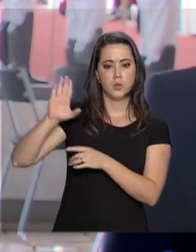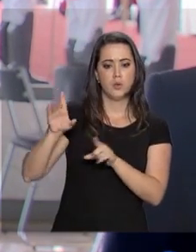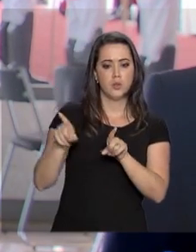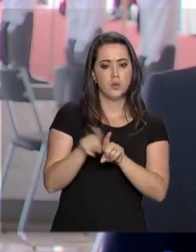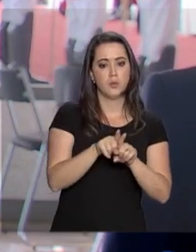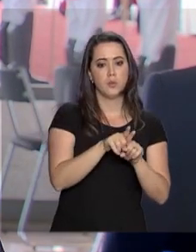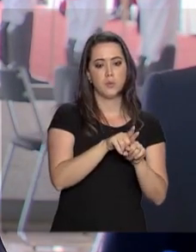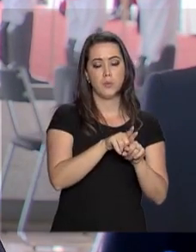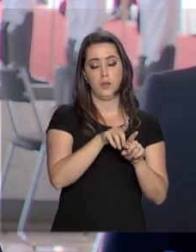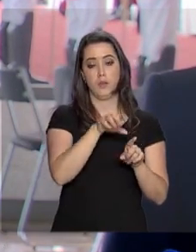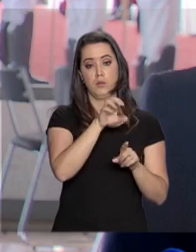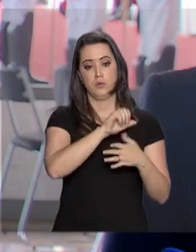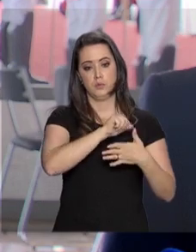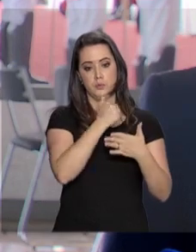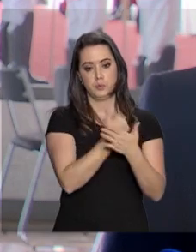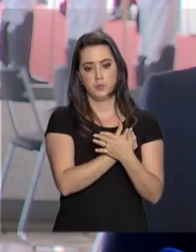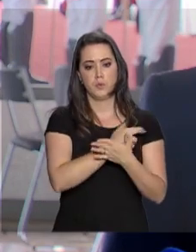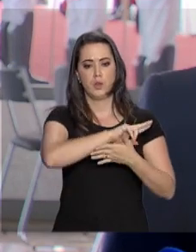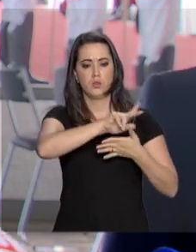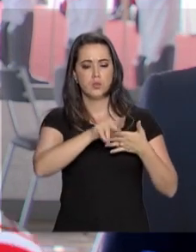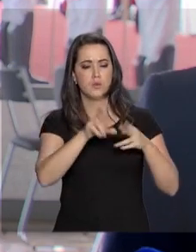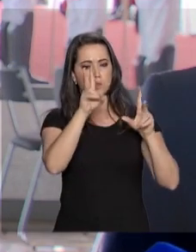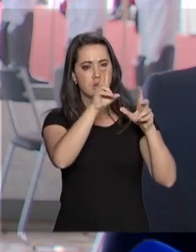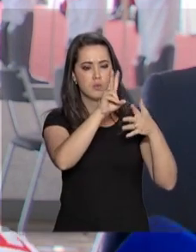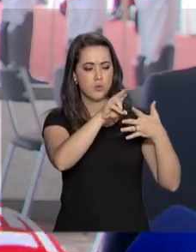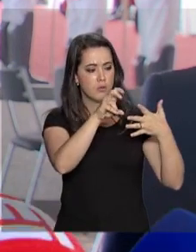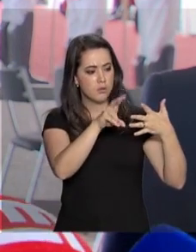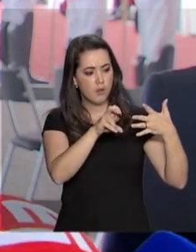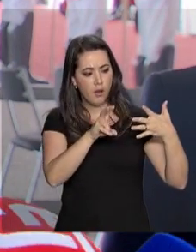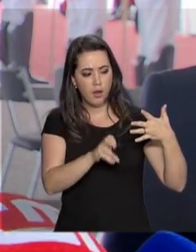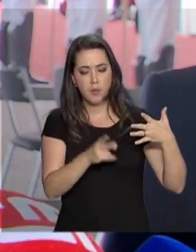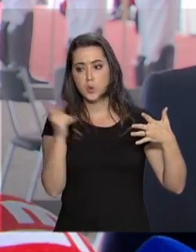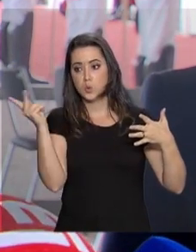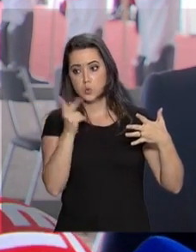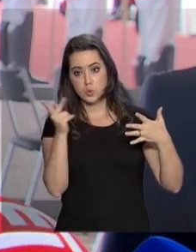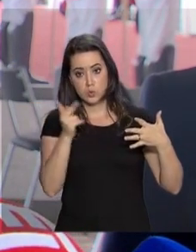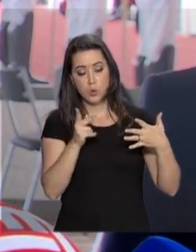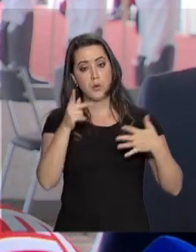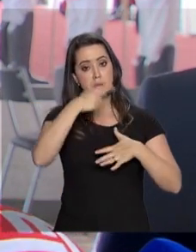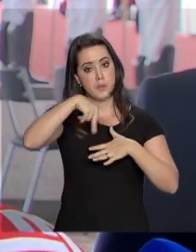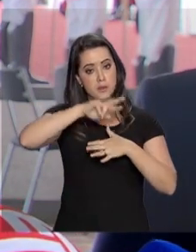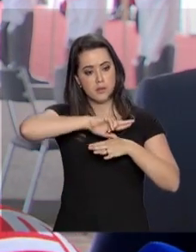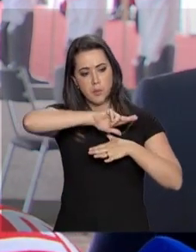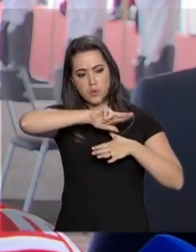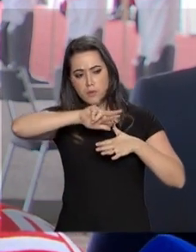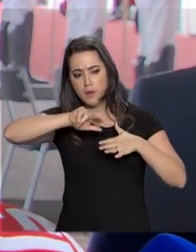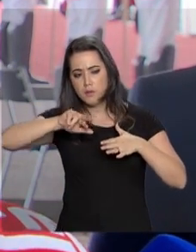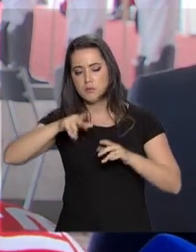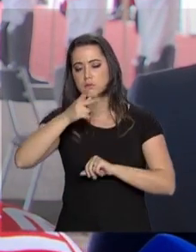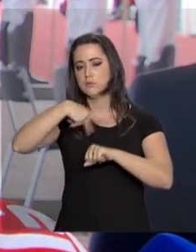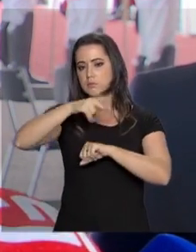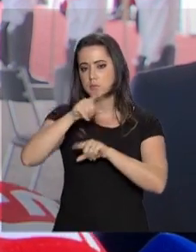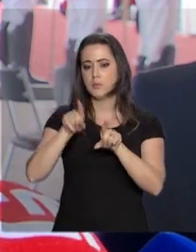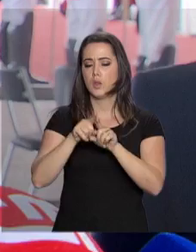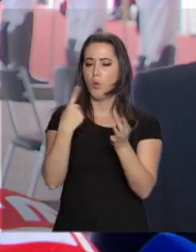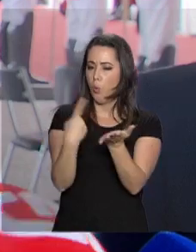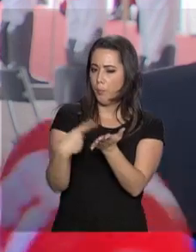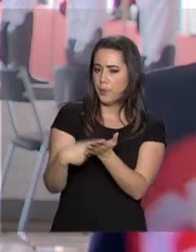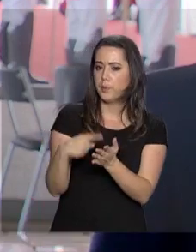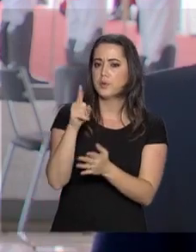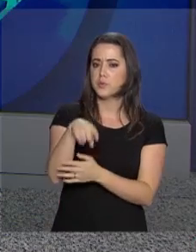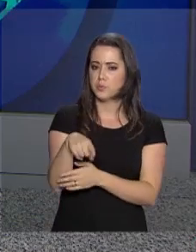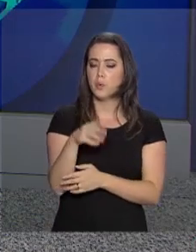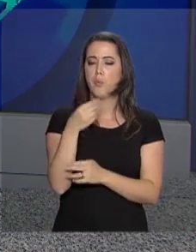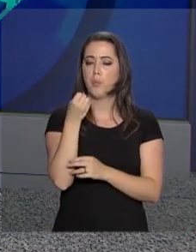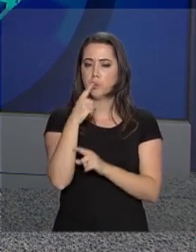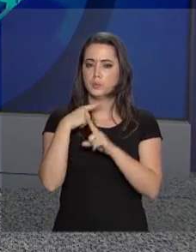bilaterais e multilaterais que foram tratados e foi tão positivo quanto rápido.